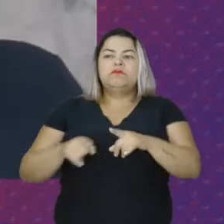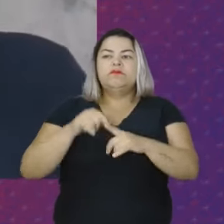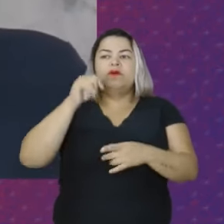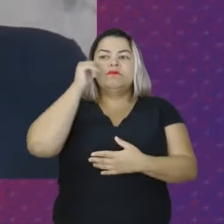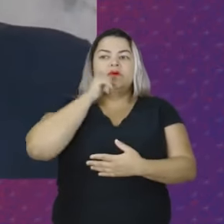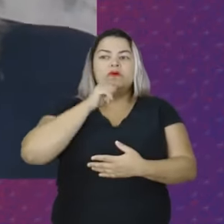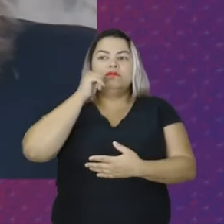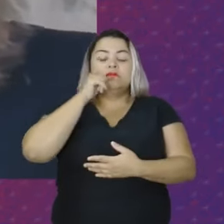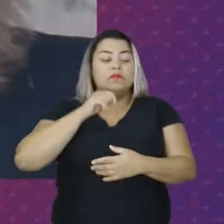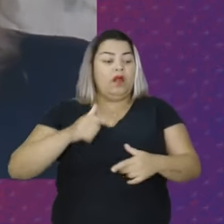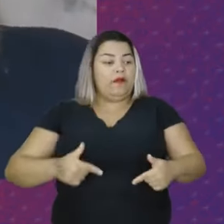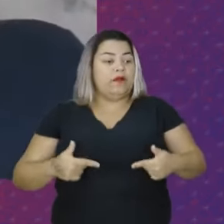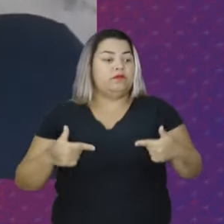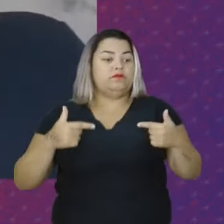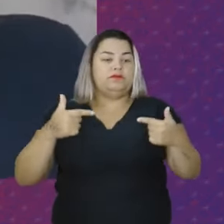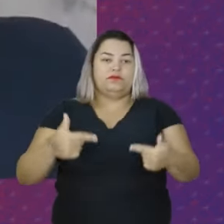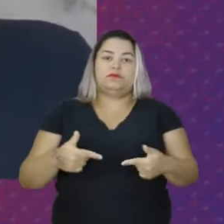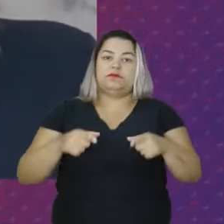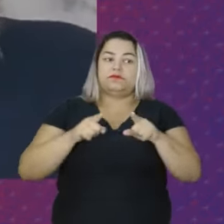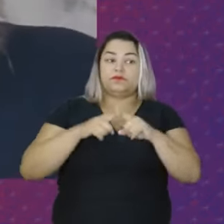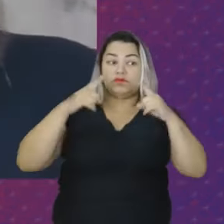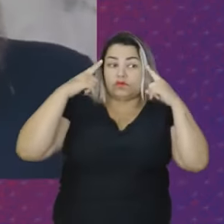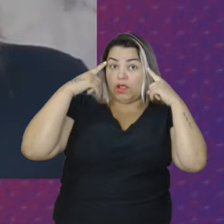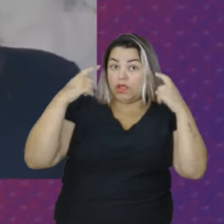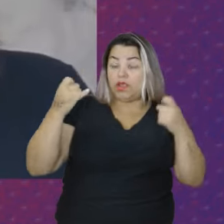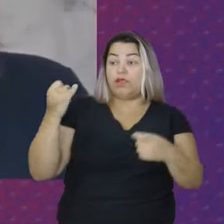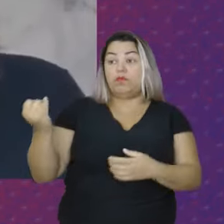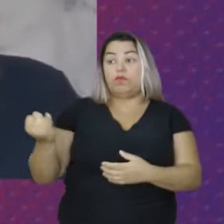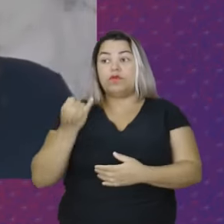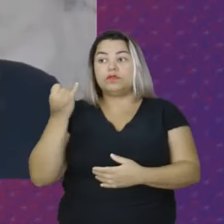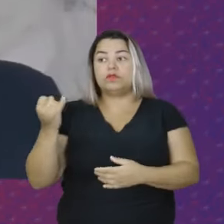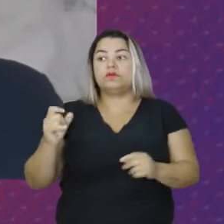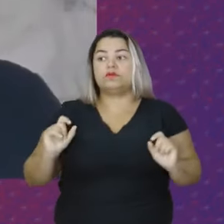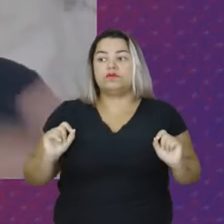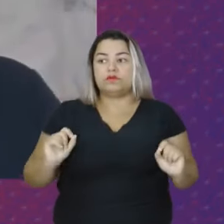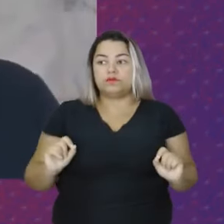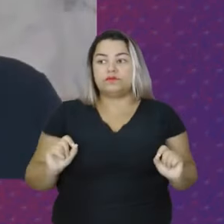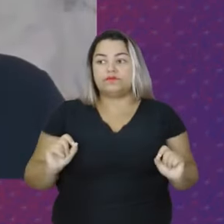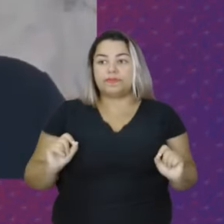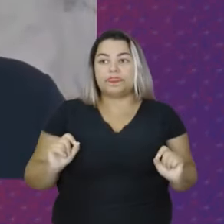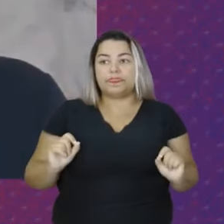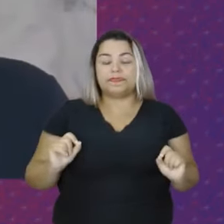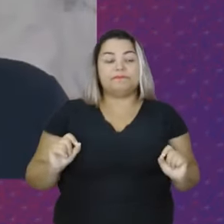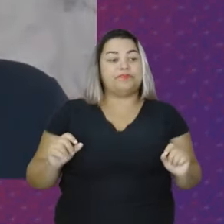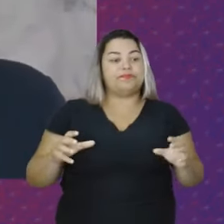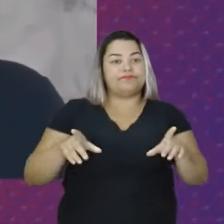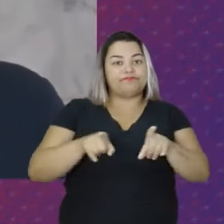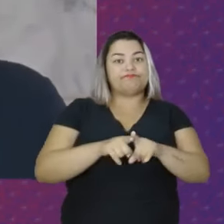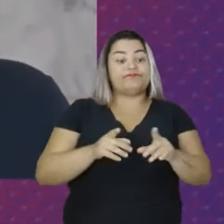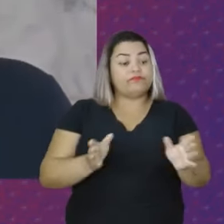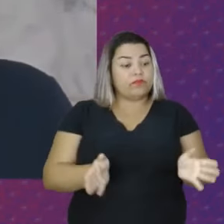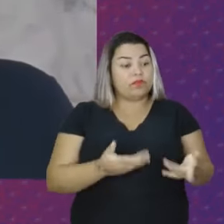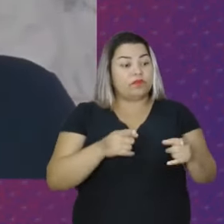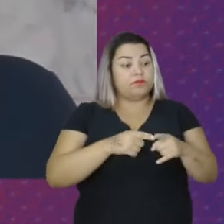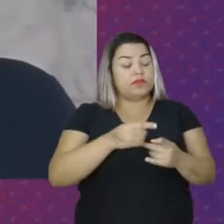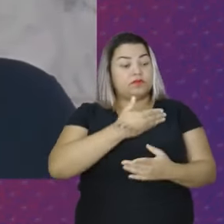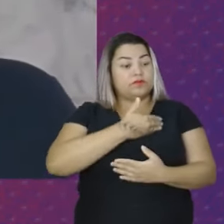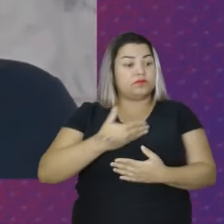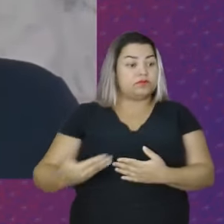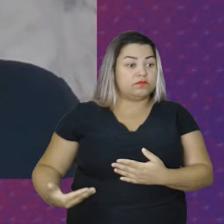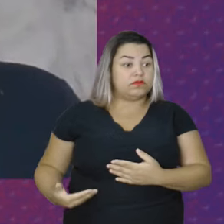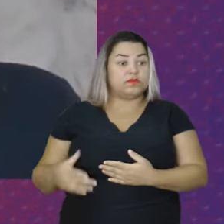mulheres na área do enfrentamento à violência porque é muito importante que esse conjunto de iniciativas do governo